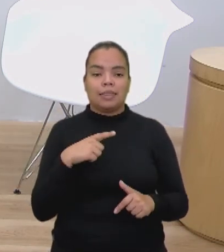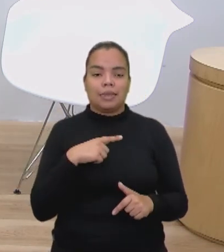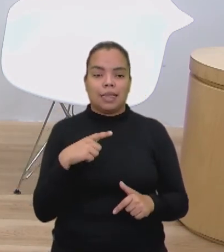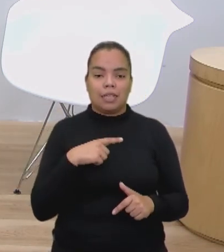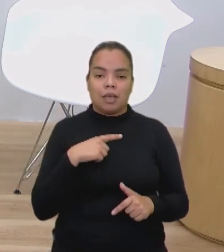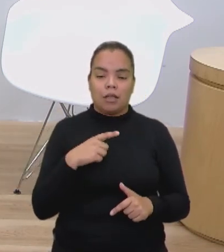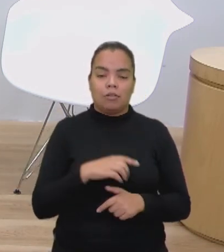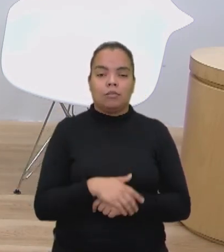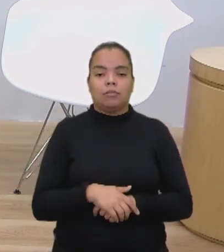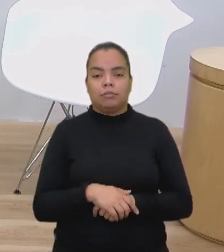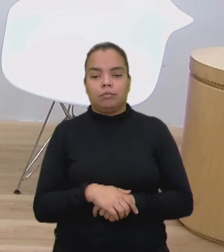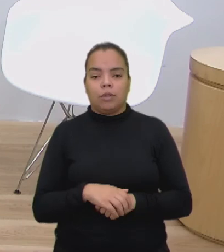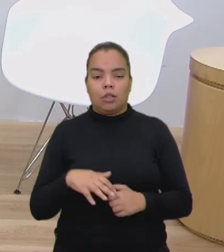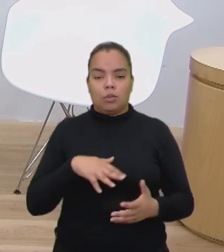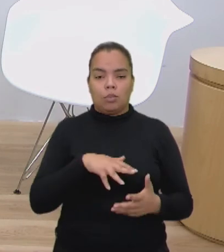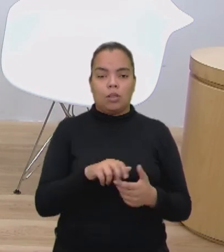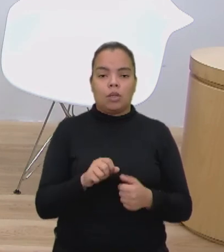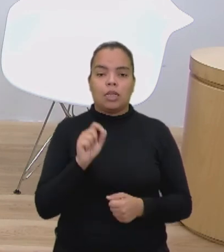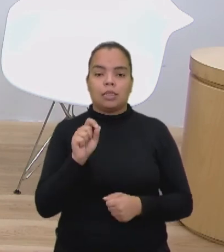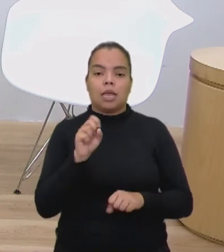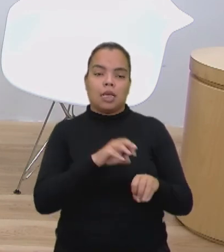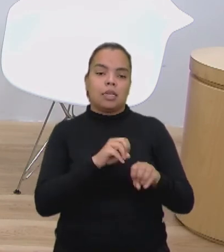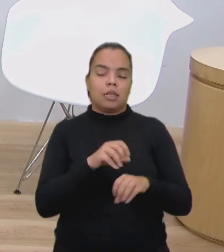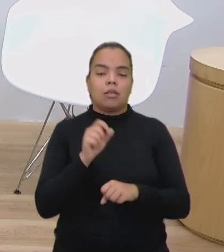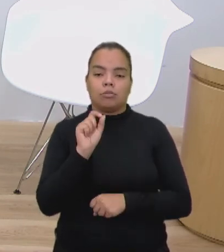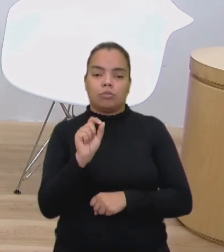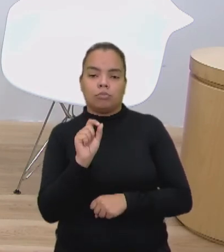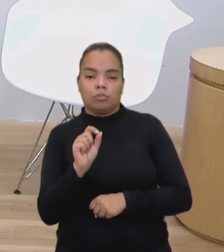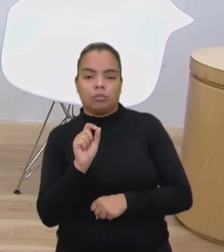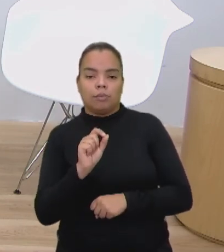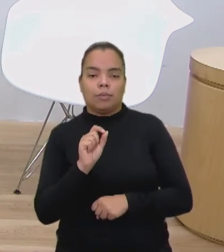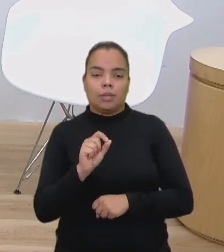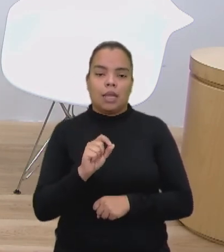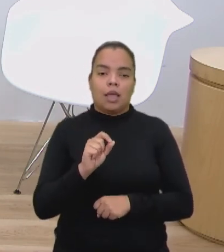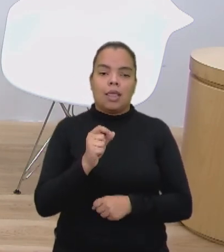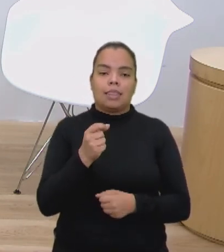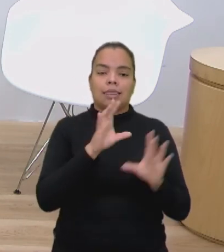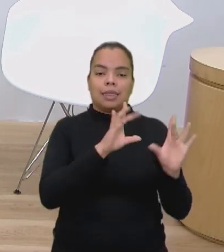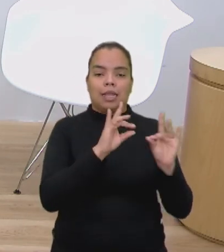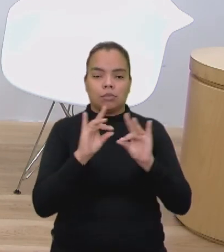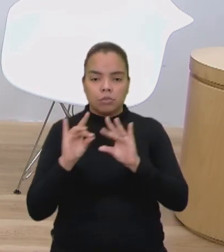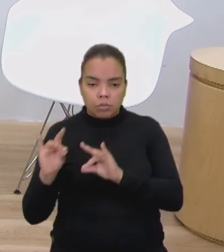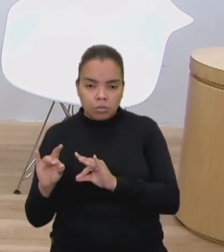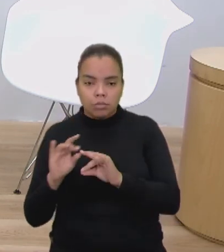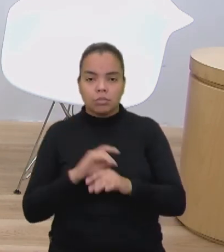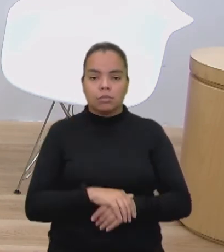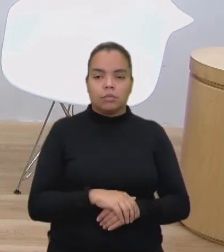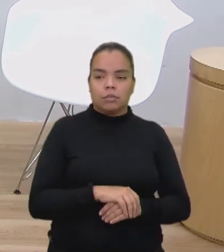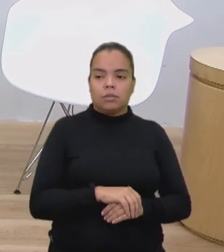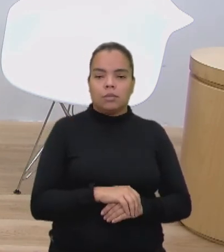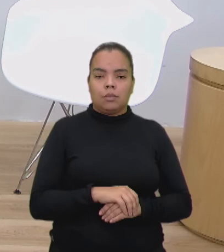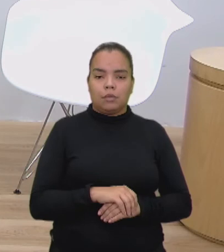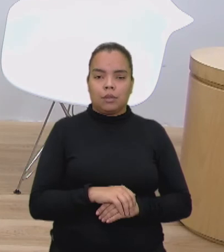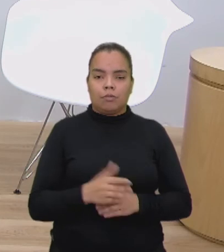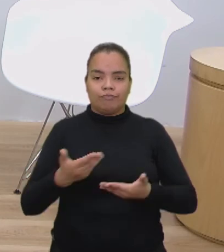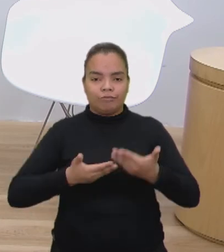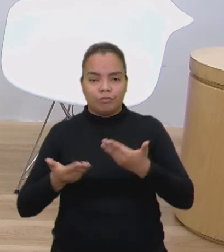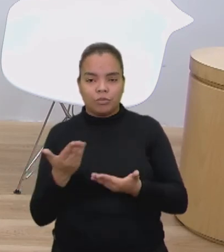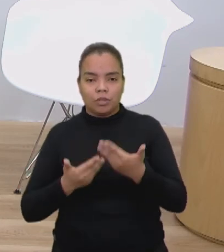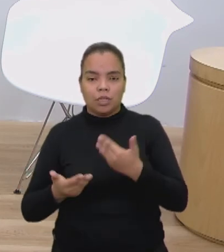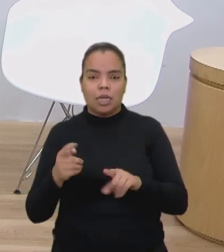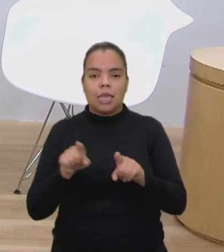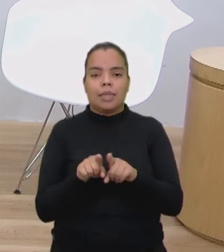ativos do mundo, elas em si não produzem nada a não ser trabalhar com dados, fluxos e